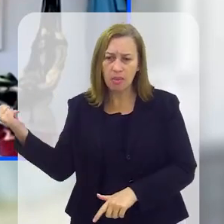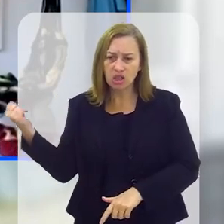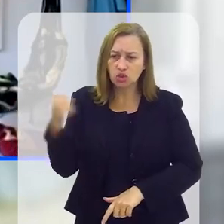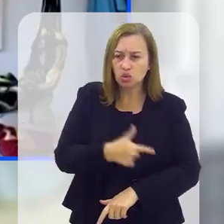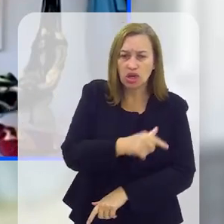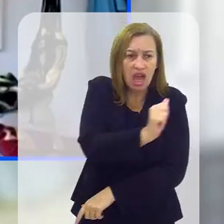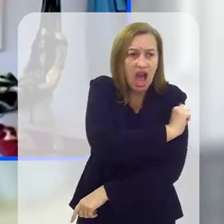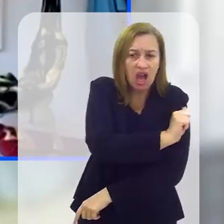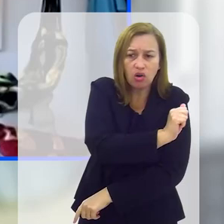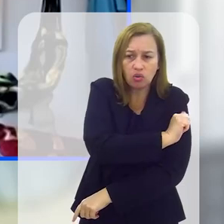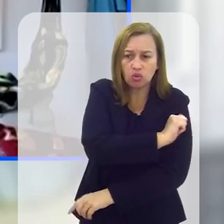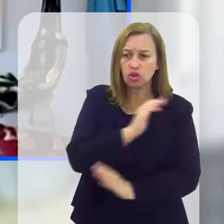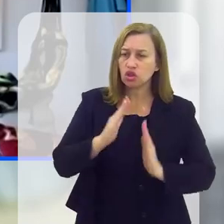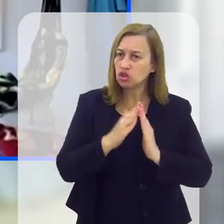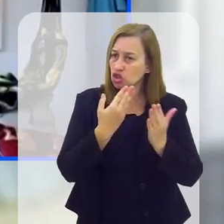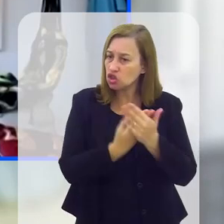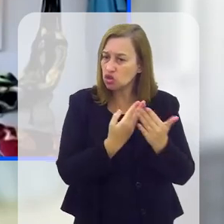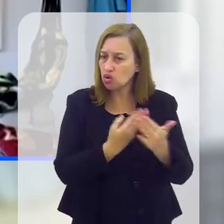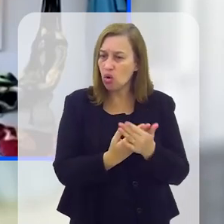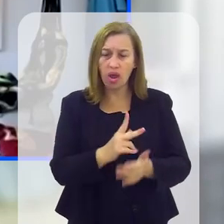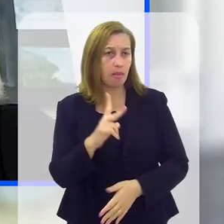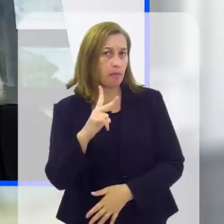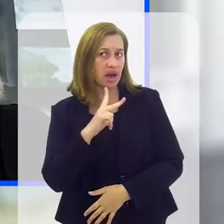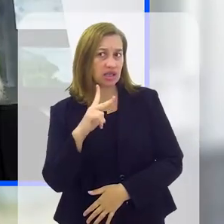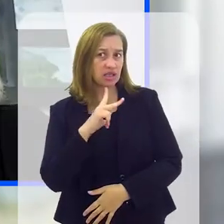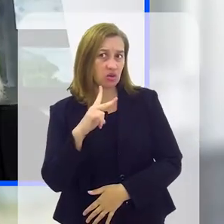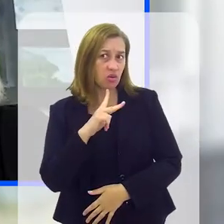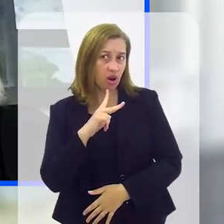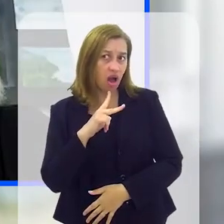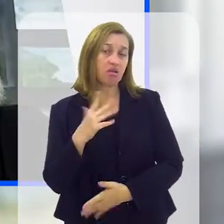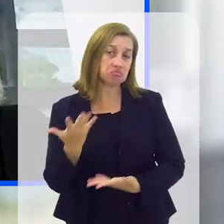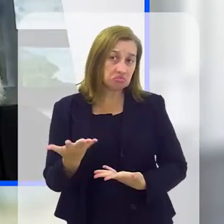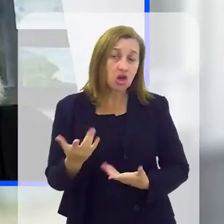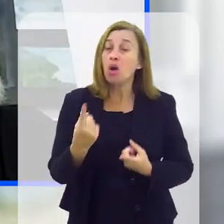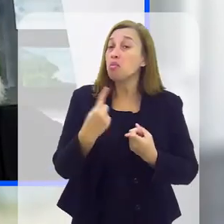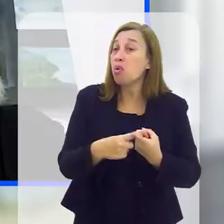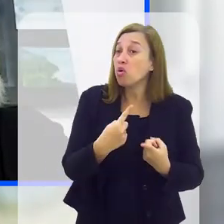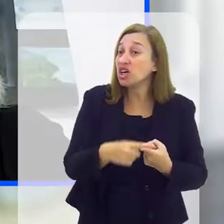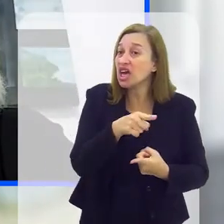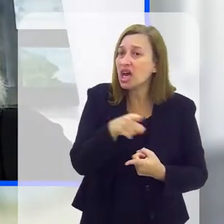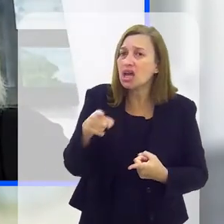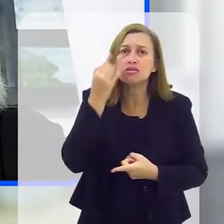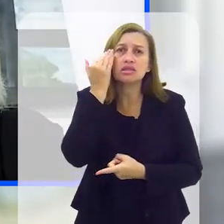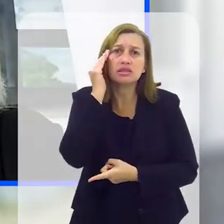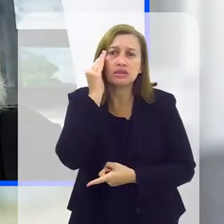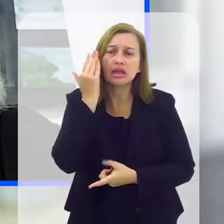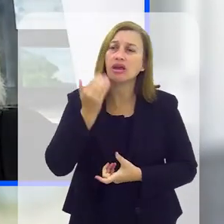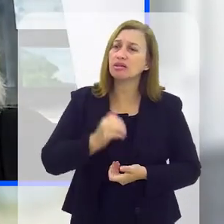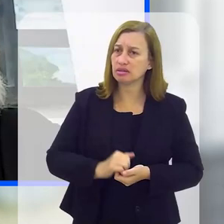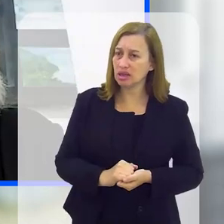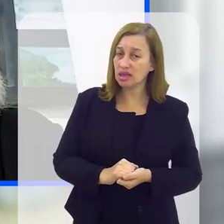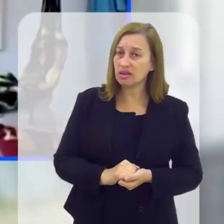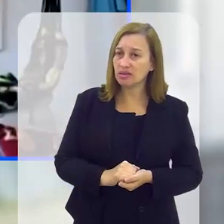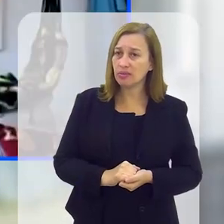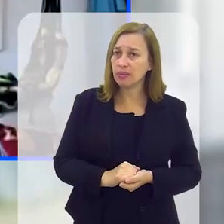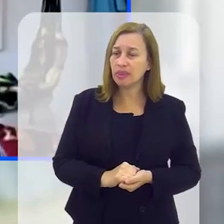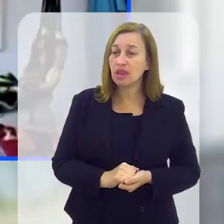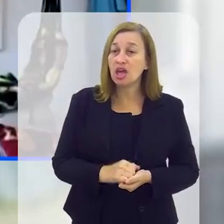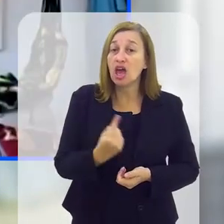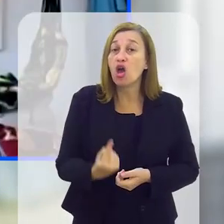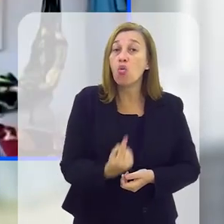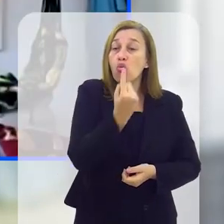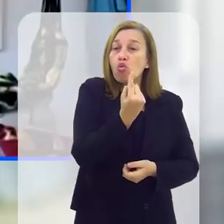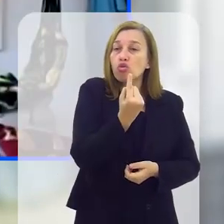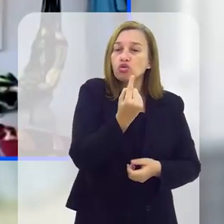de escola particular, de Colégio Santo Agostinho, de Colégio São Bento, porque eles entendem que